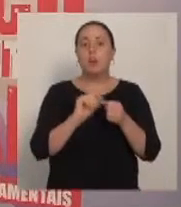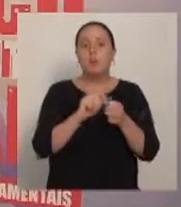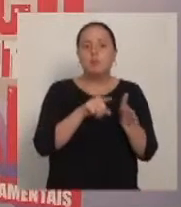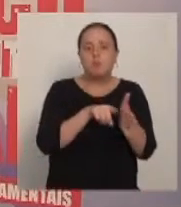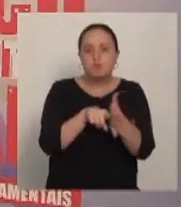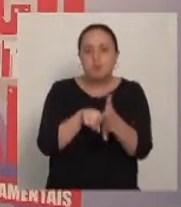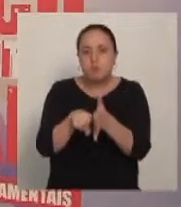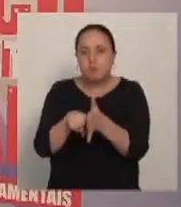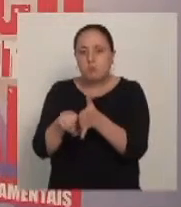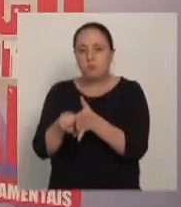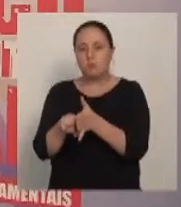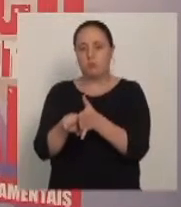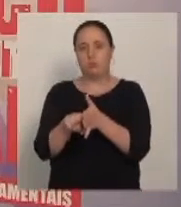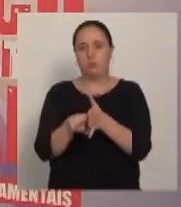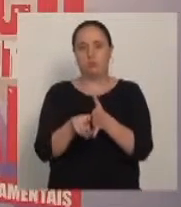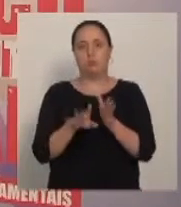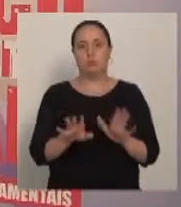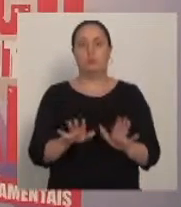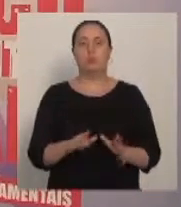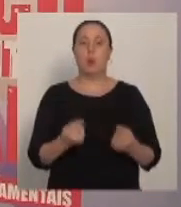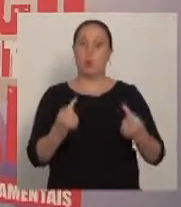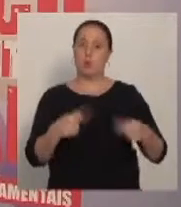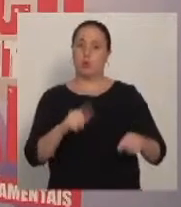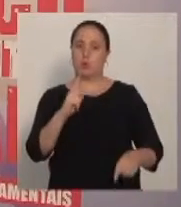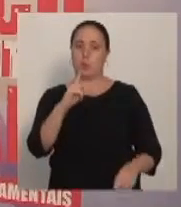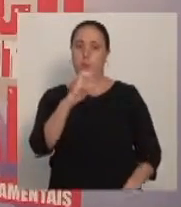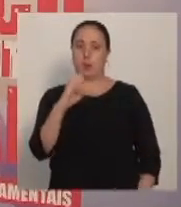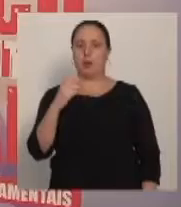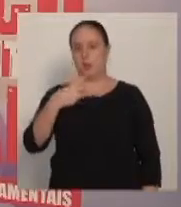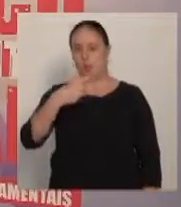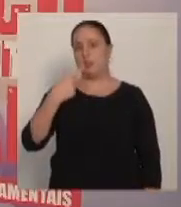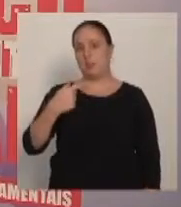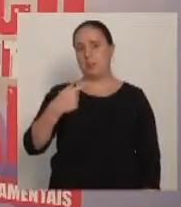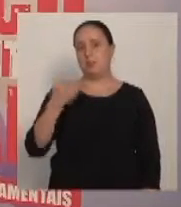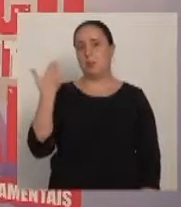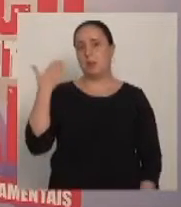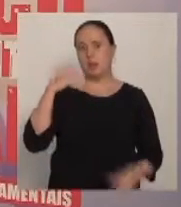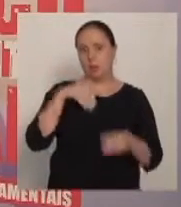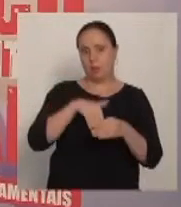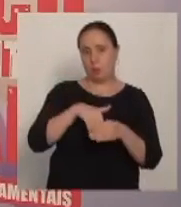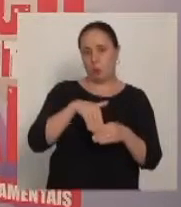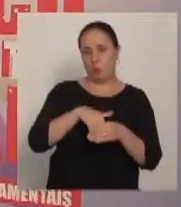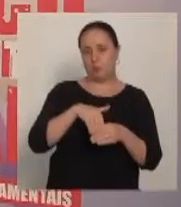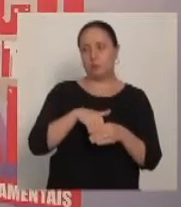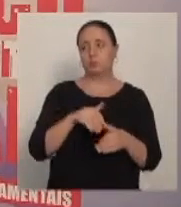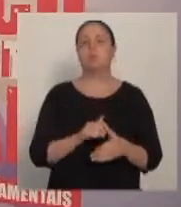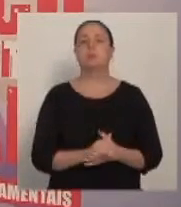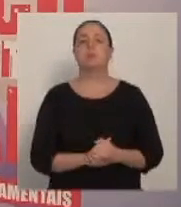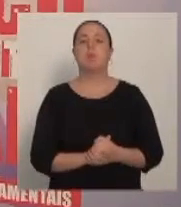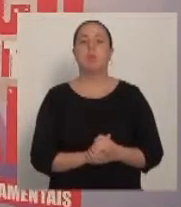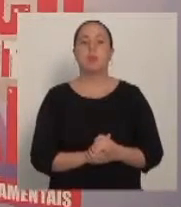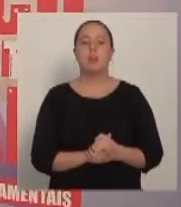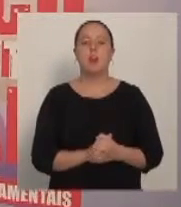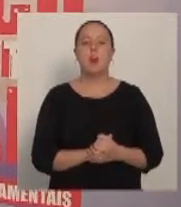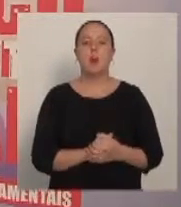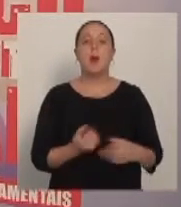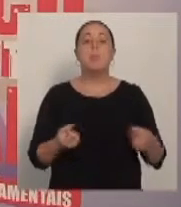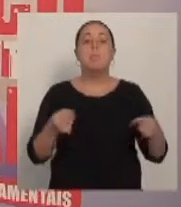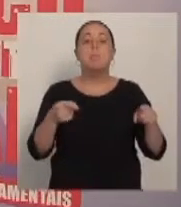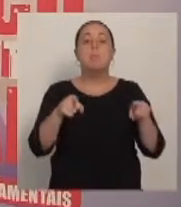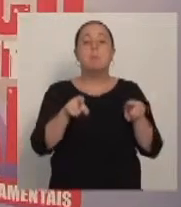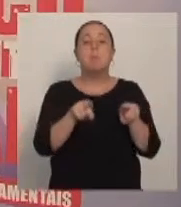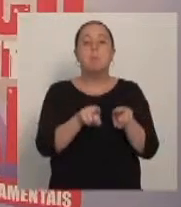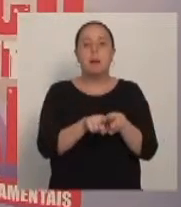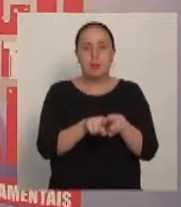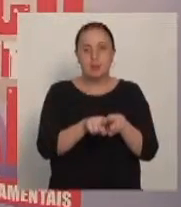foi para as ruas para defender o direito do promotor de investigar. Por que? Sabemos que o